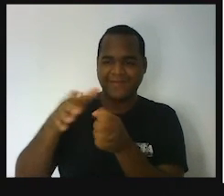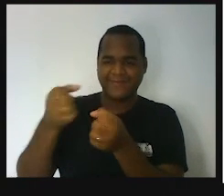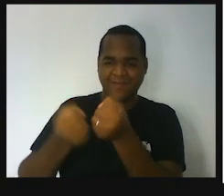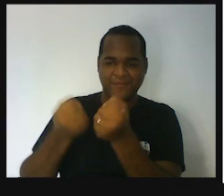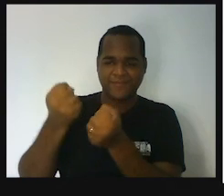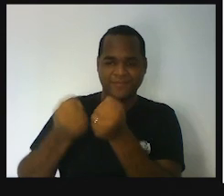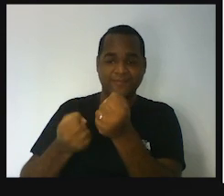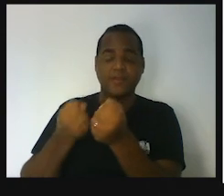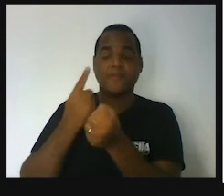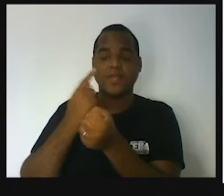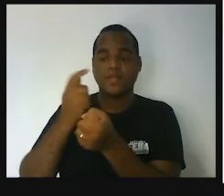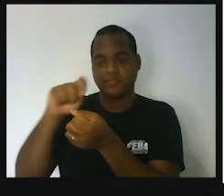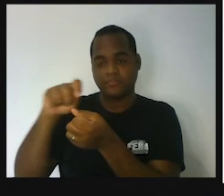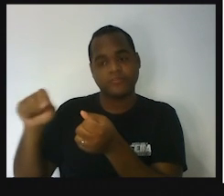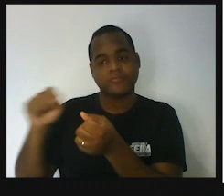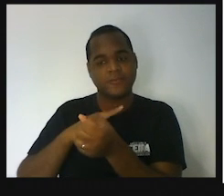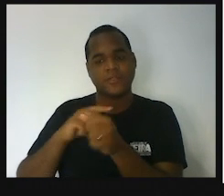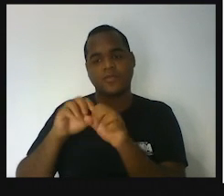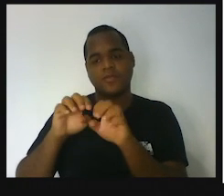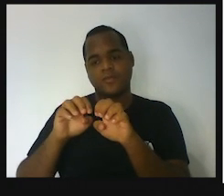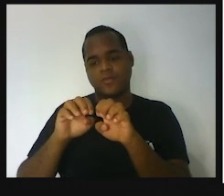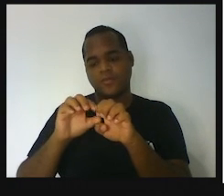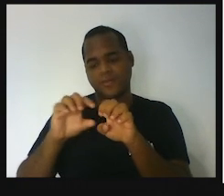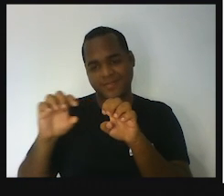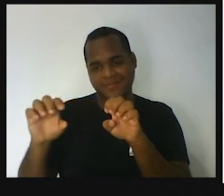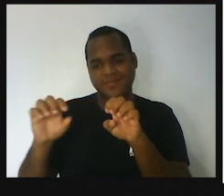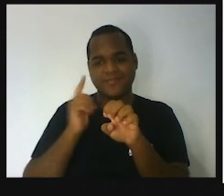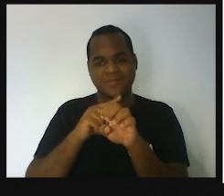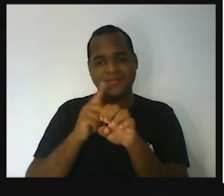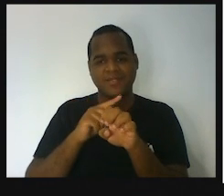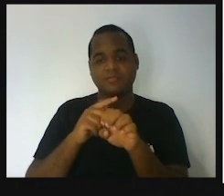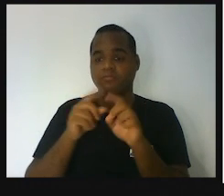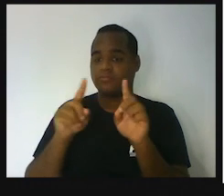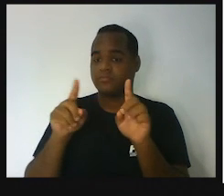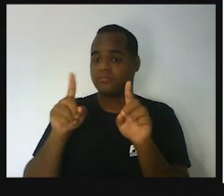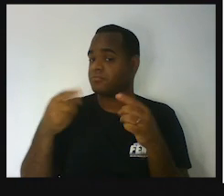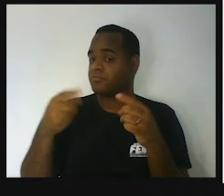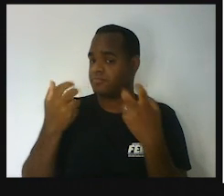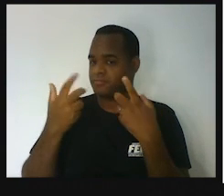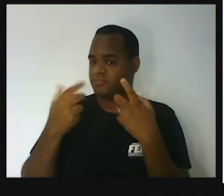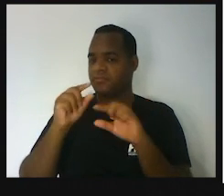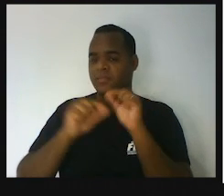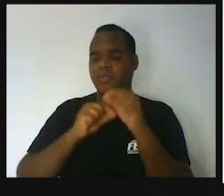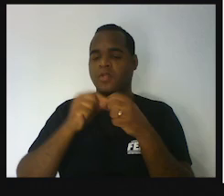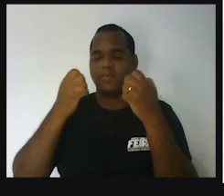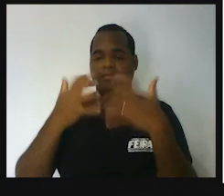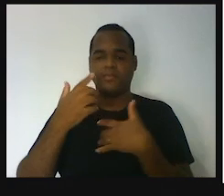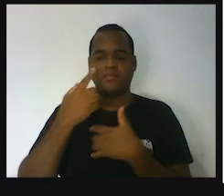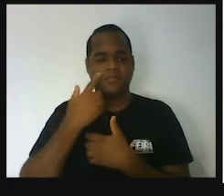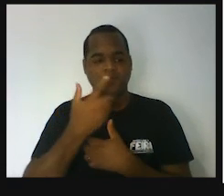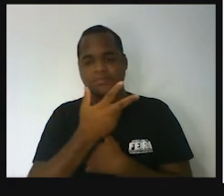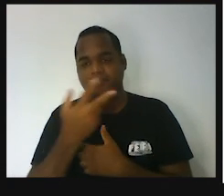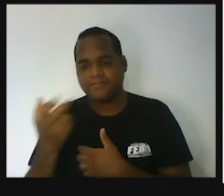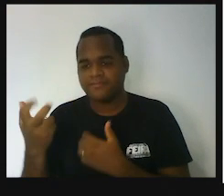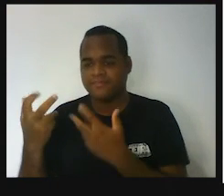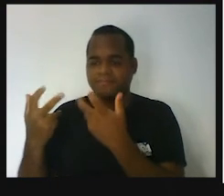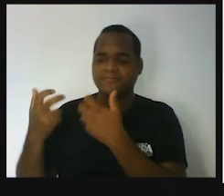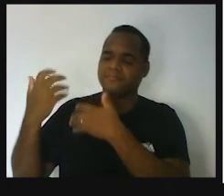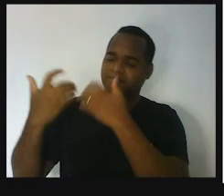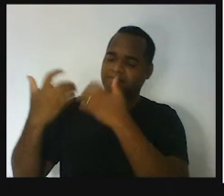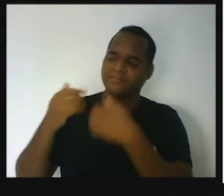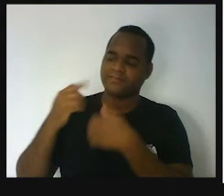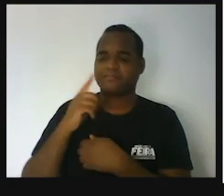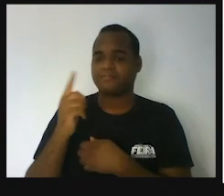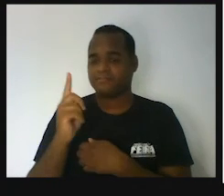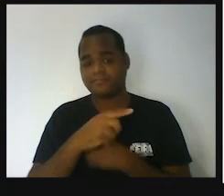gente não conseguiu escrever uma equação então é importante a gente perceber que tem situações que estão à nossa volta e que